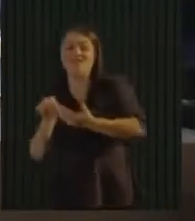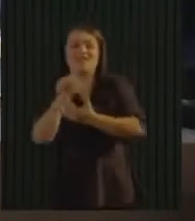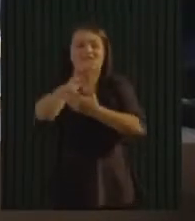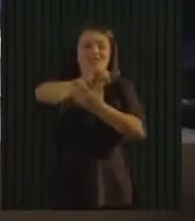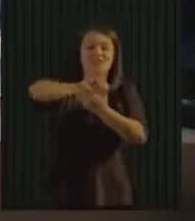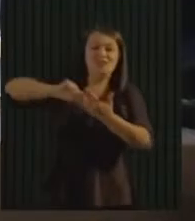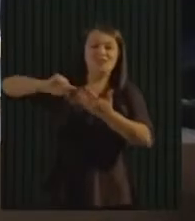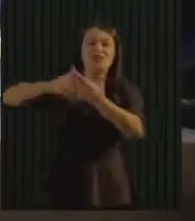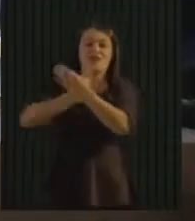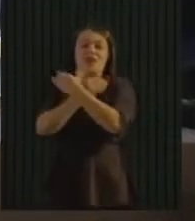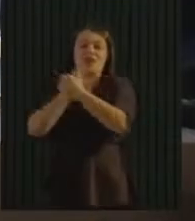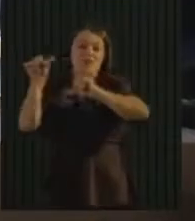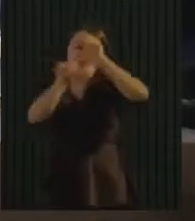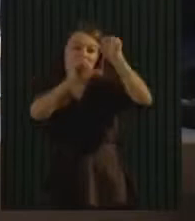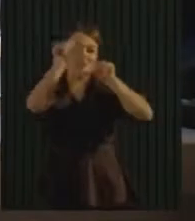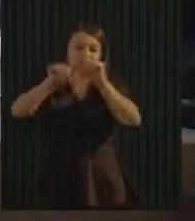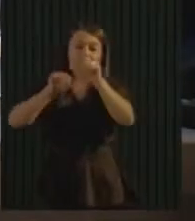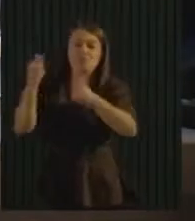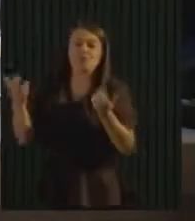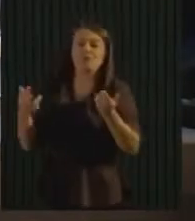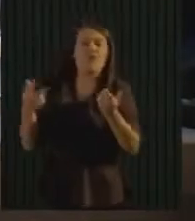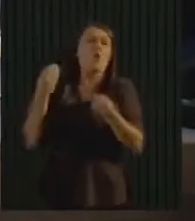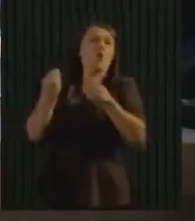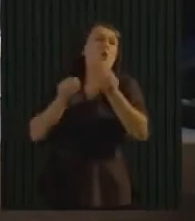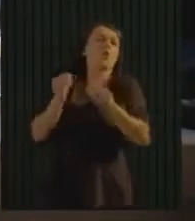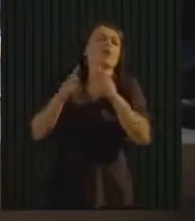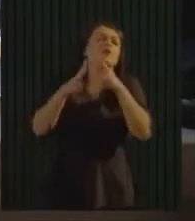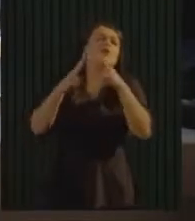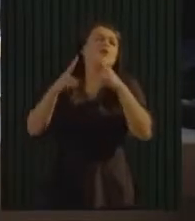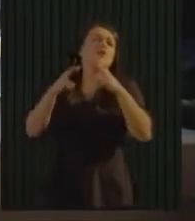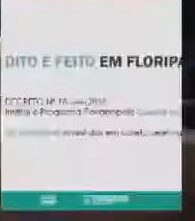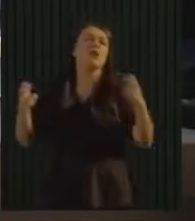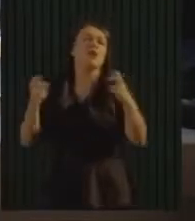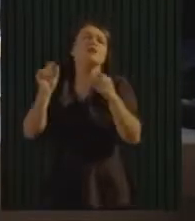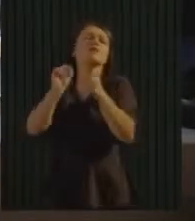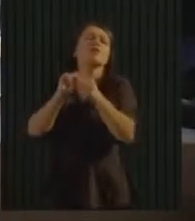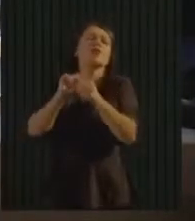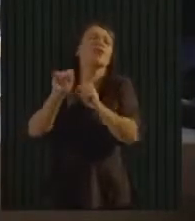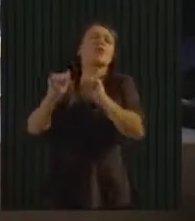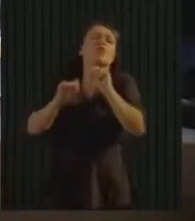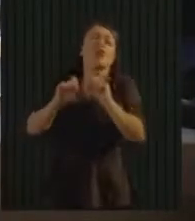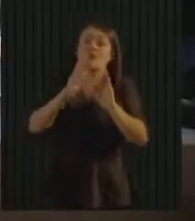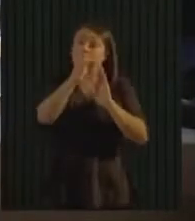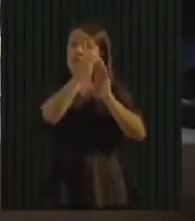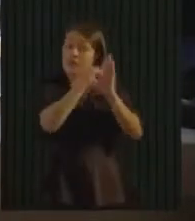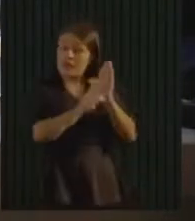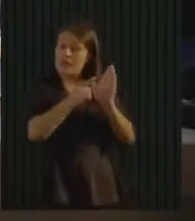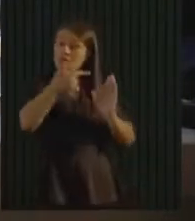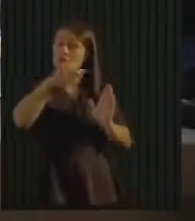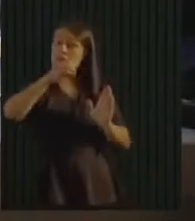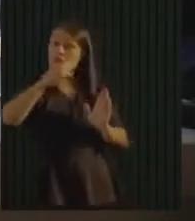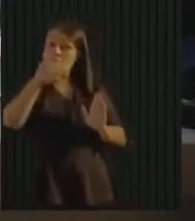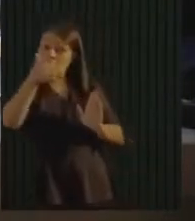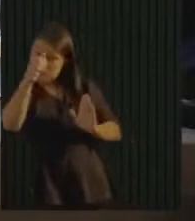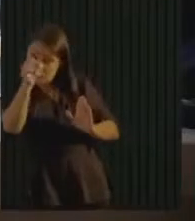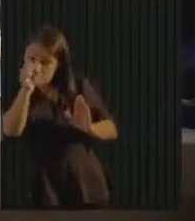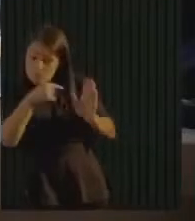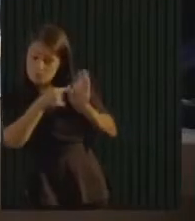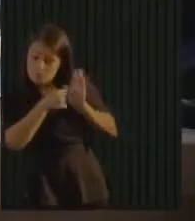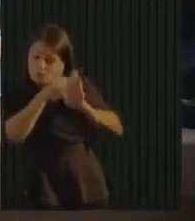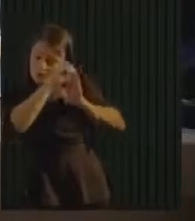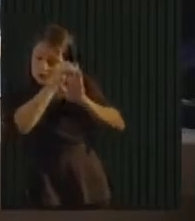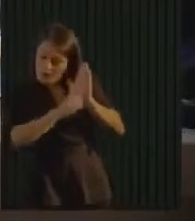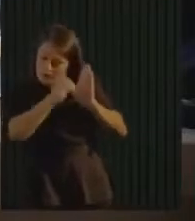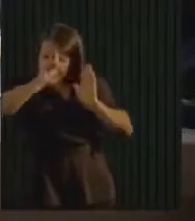E bom, dito e feito. Então, o que Floripa fez para chegar nesses números? A gente tem o decreto de 2018. Nosso vice-prefeito Topaz já mencionou.